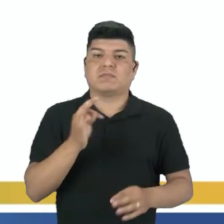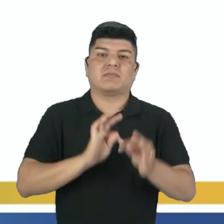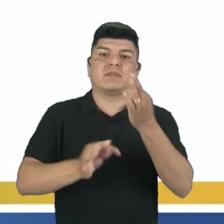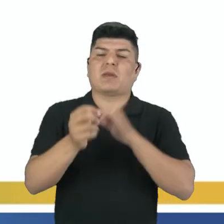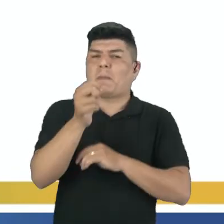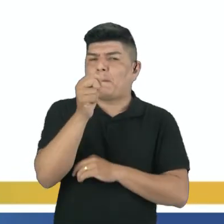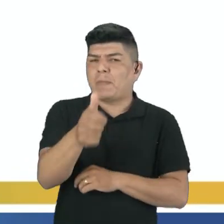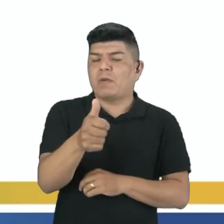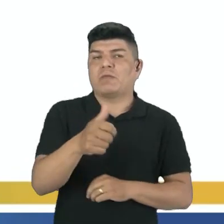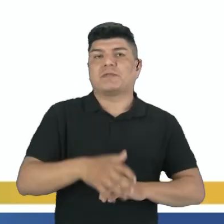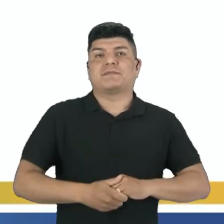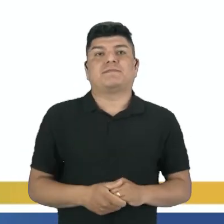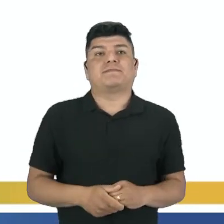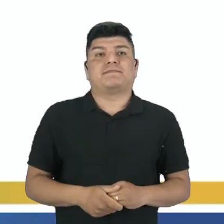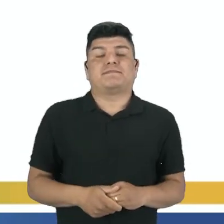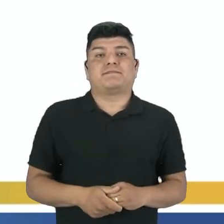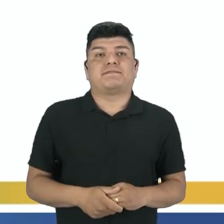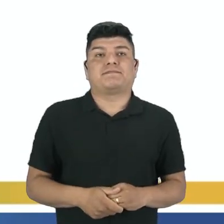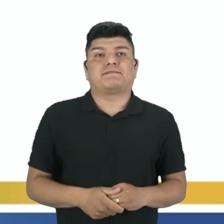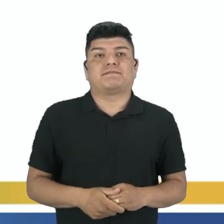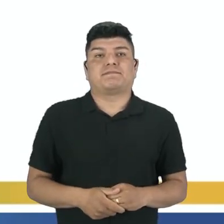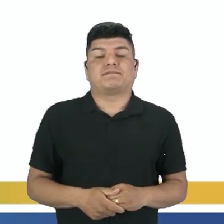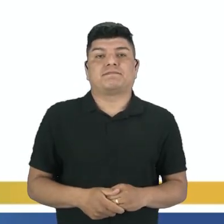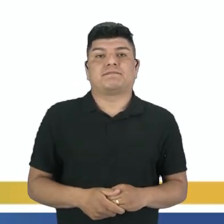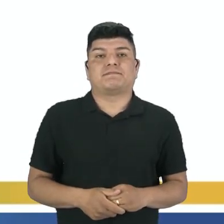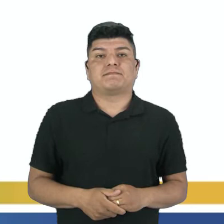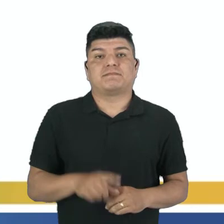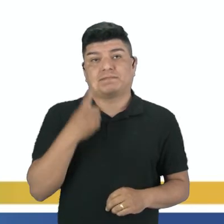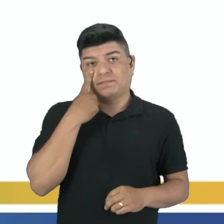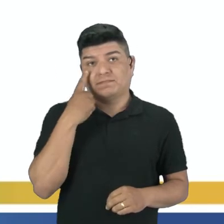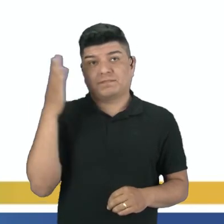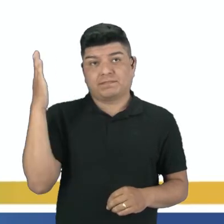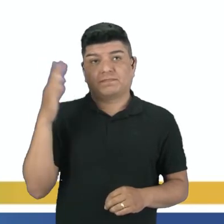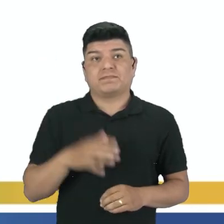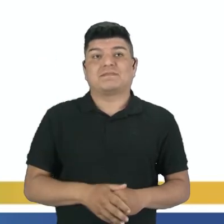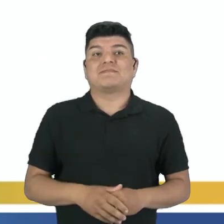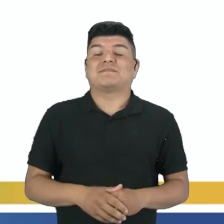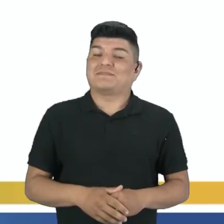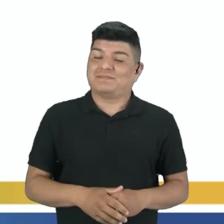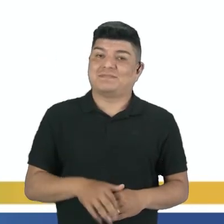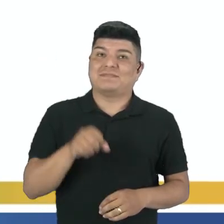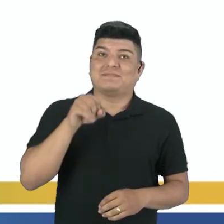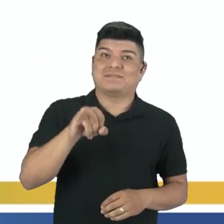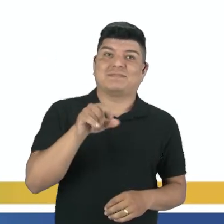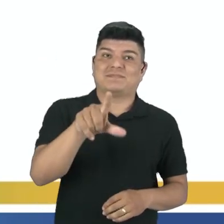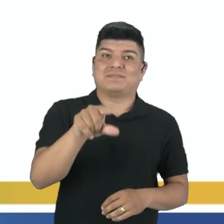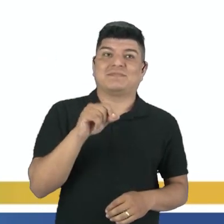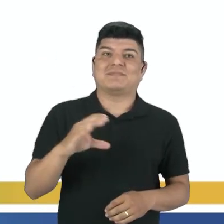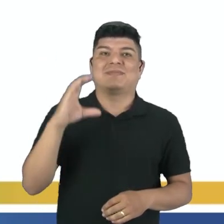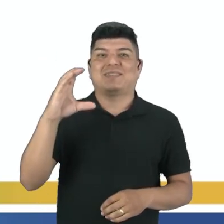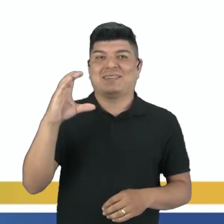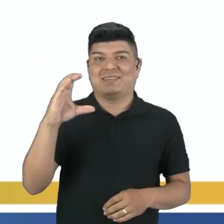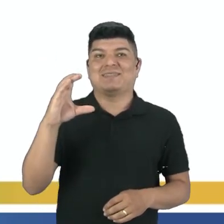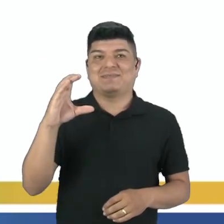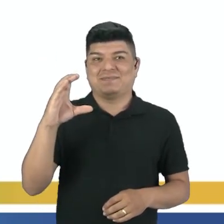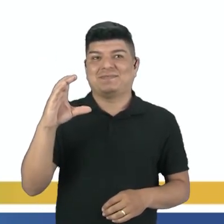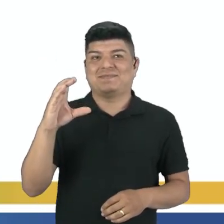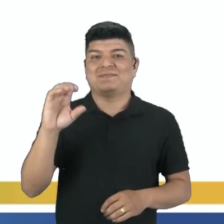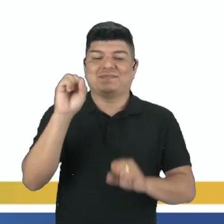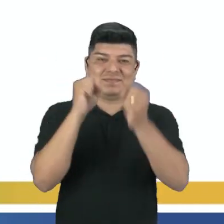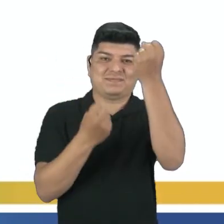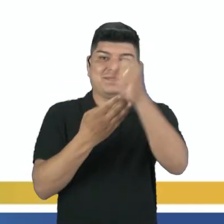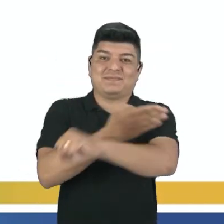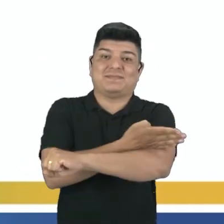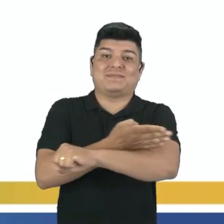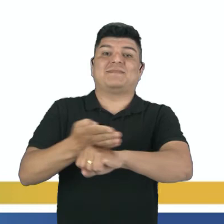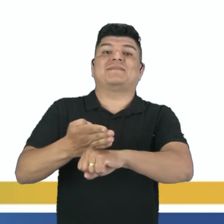Pouquíssima tecnologia. Dá mais uma olhada. Vamos ver se você acerta. Você marcou a indústria tradicional, você acertou. Nós acabamos de falar sobre